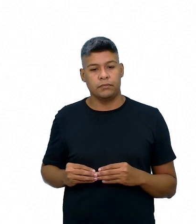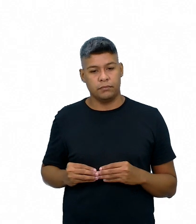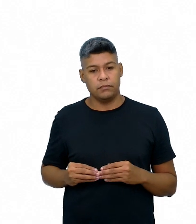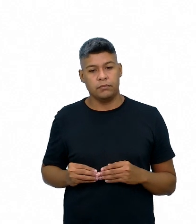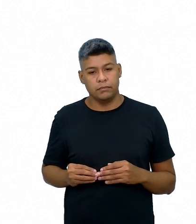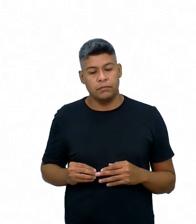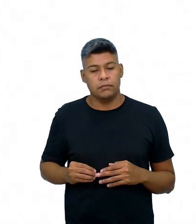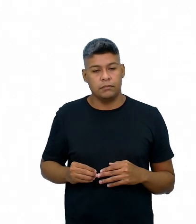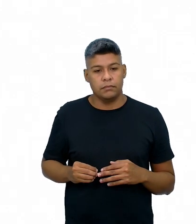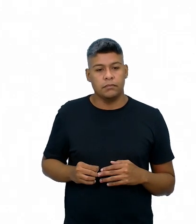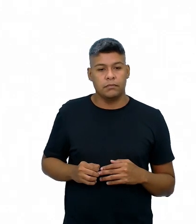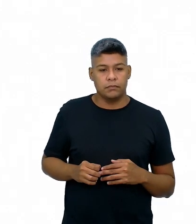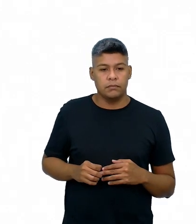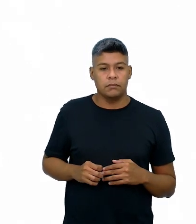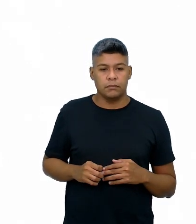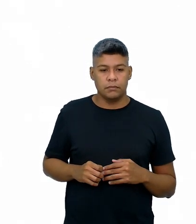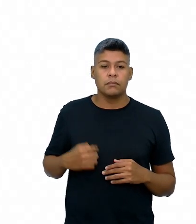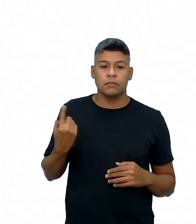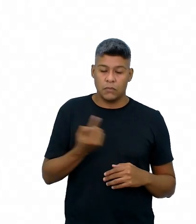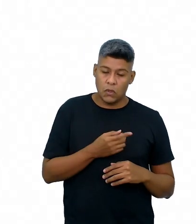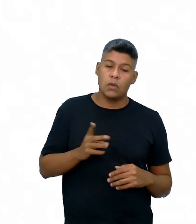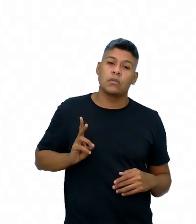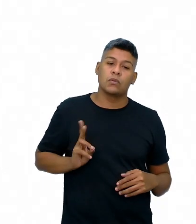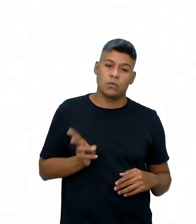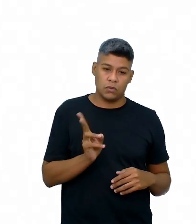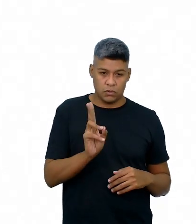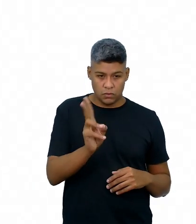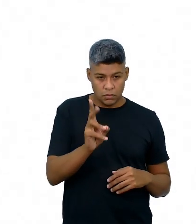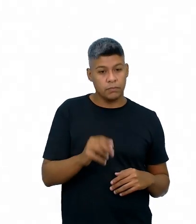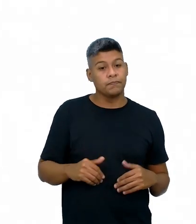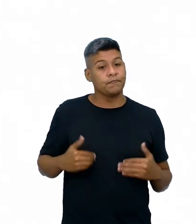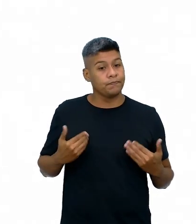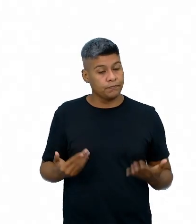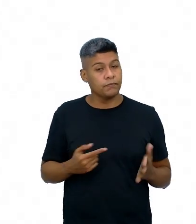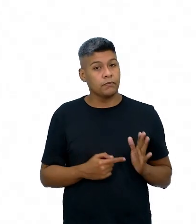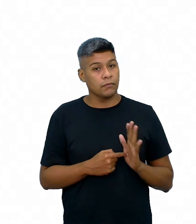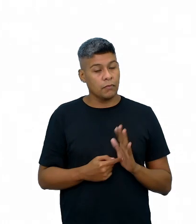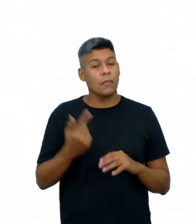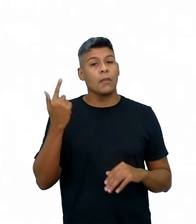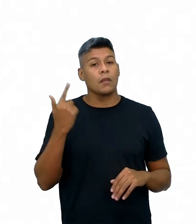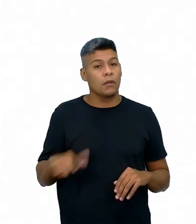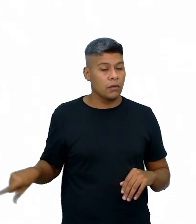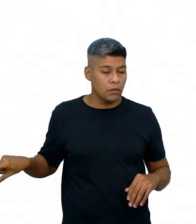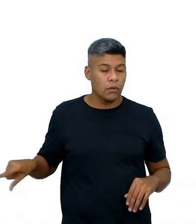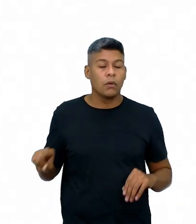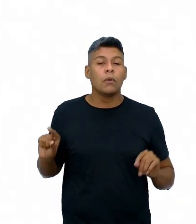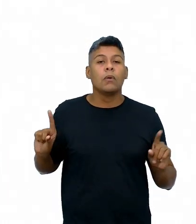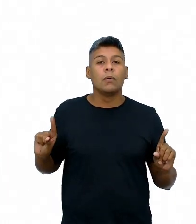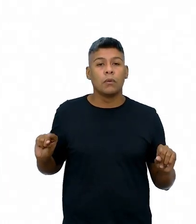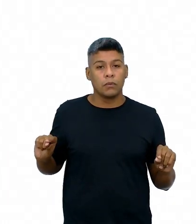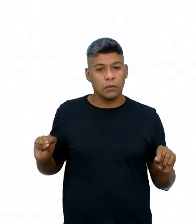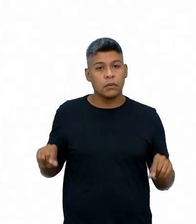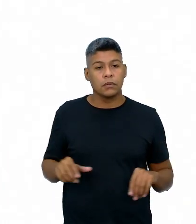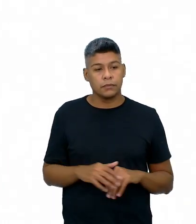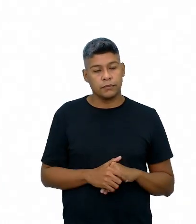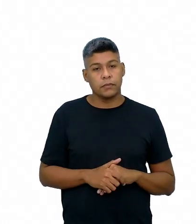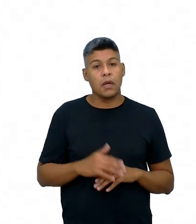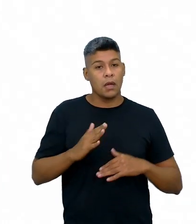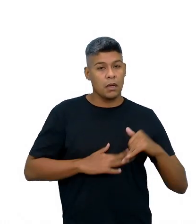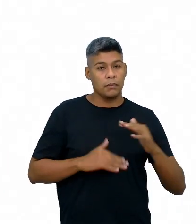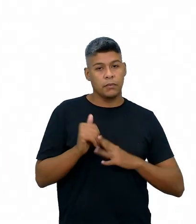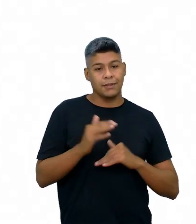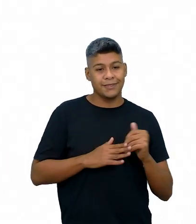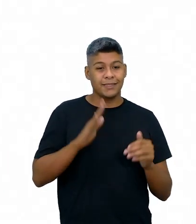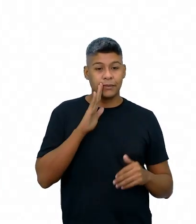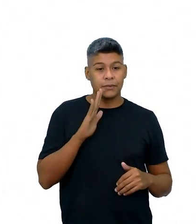Então, são... Nós continuamos, né? Aí nós mostramos aqui novamente, né? Tanto a habilidade